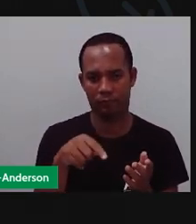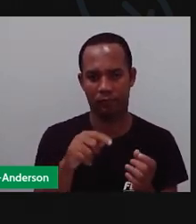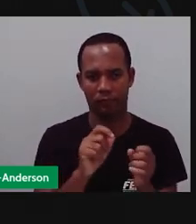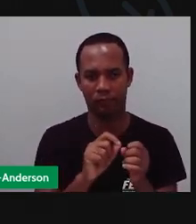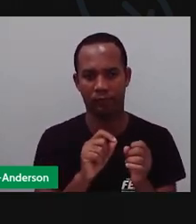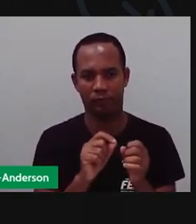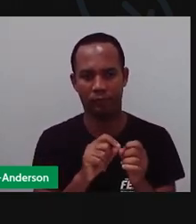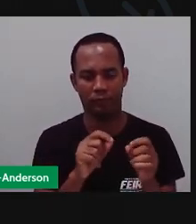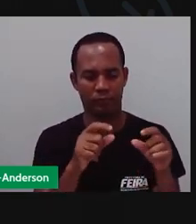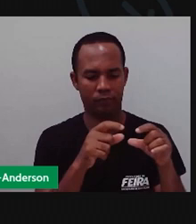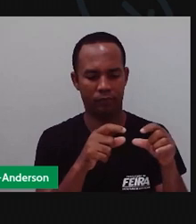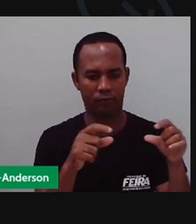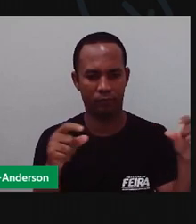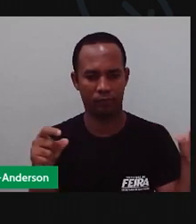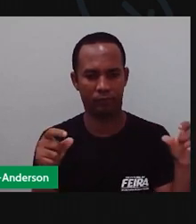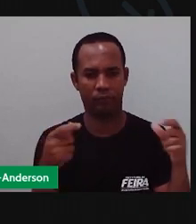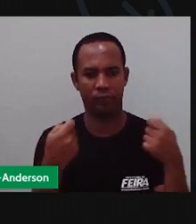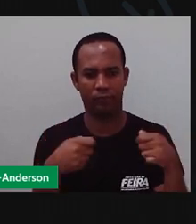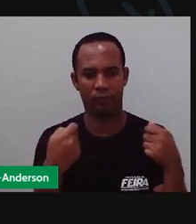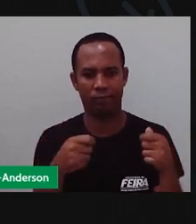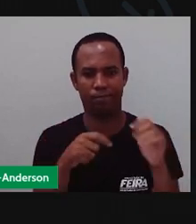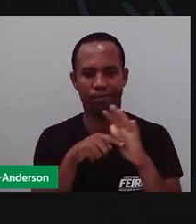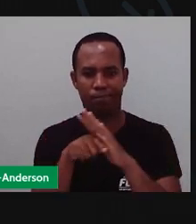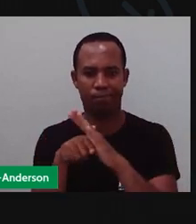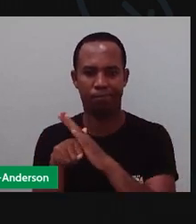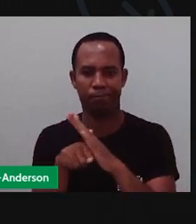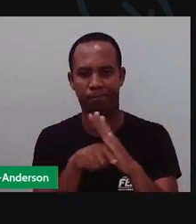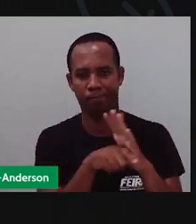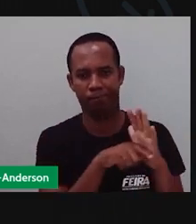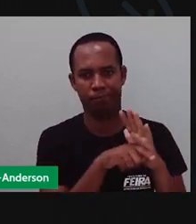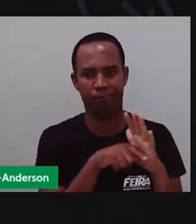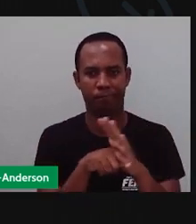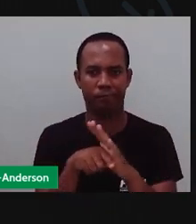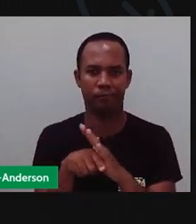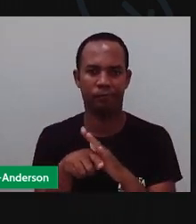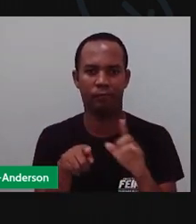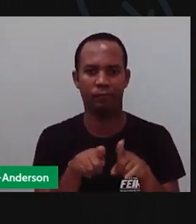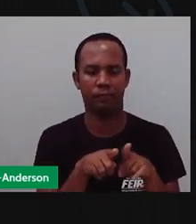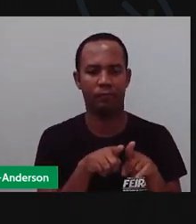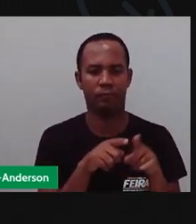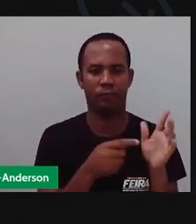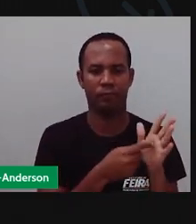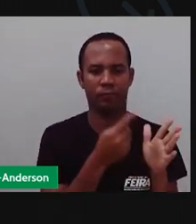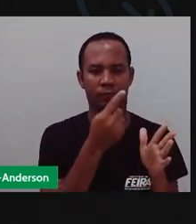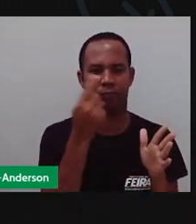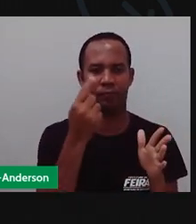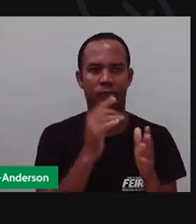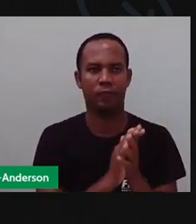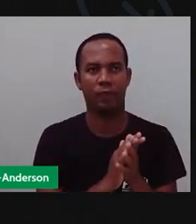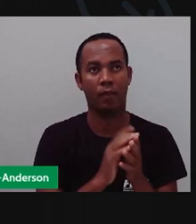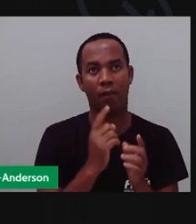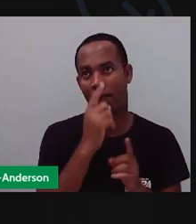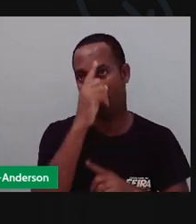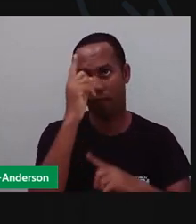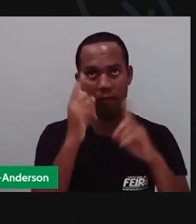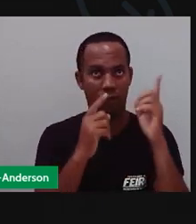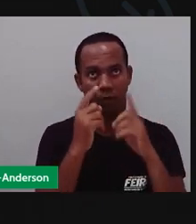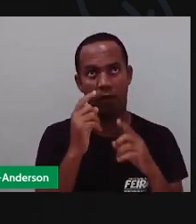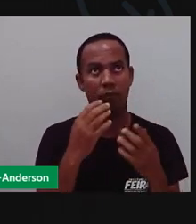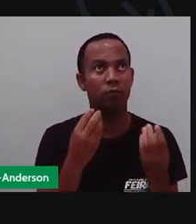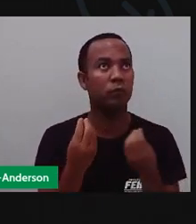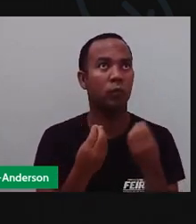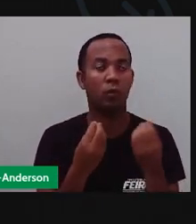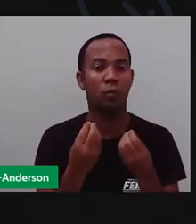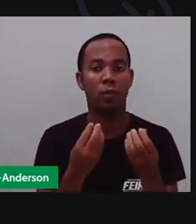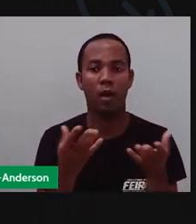preciso, primeiro, fazer o quê? Uma pesquisa. Eu não posso, simplesmente, inventar, né, um gráfico da minha cabeça e dizer assim, não,